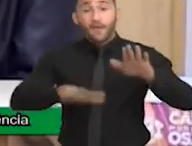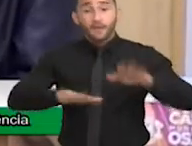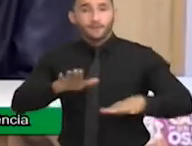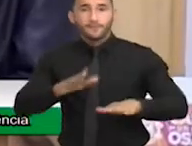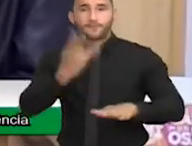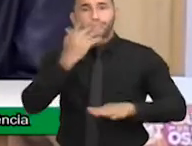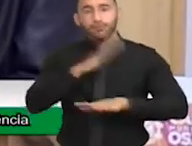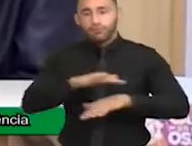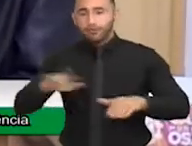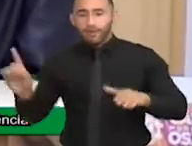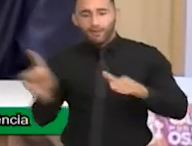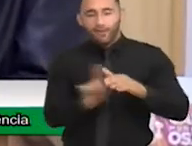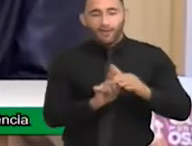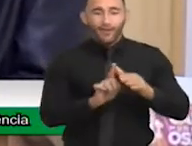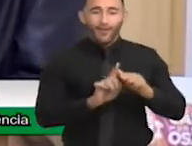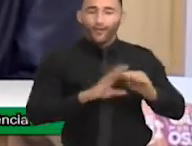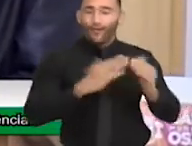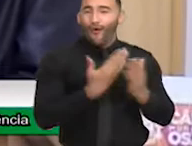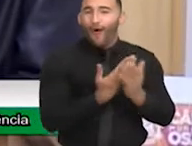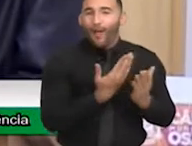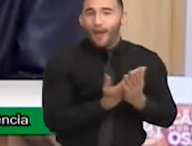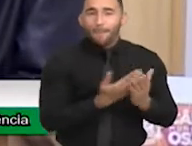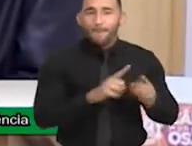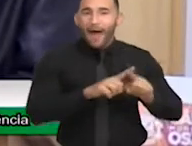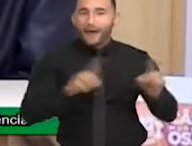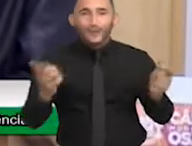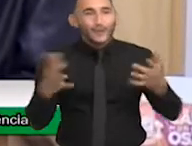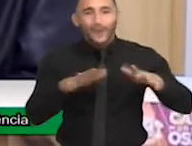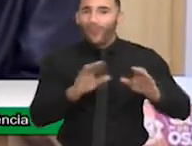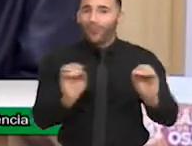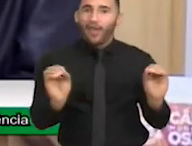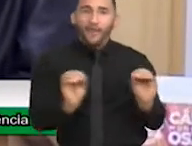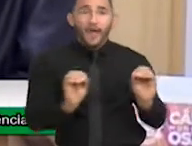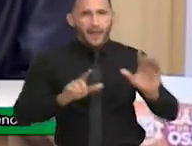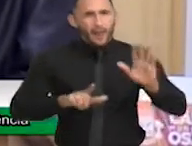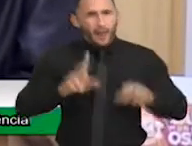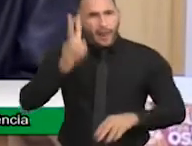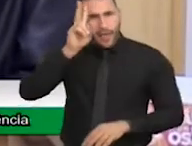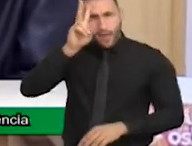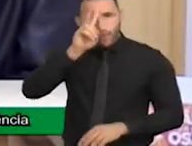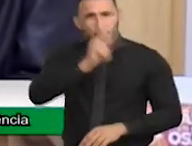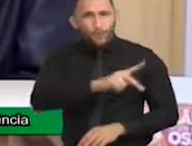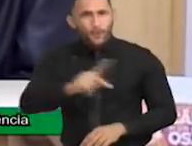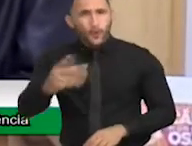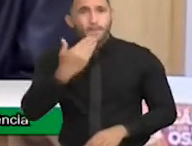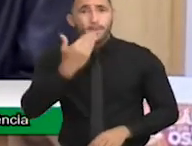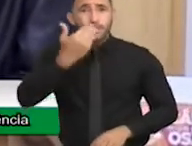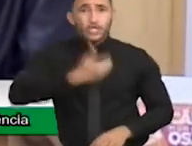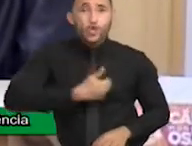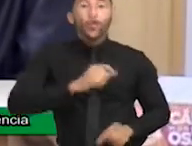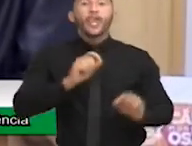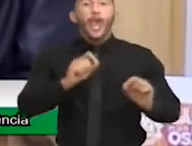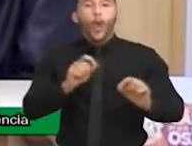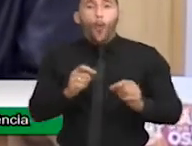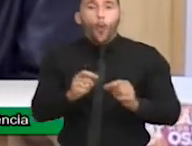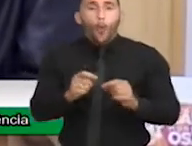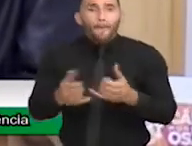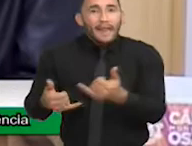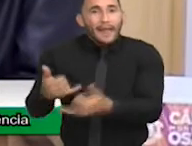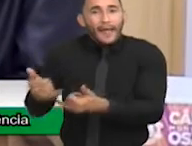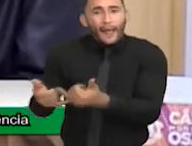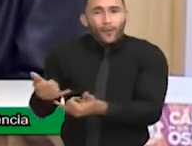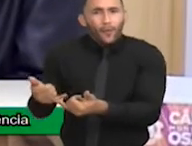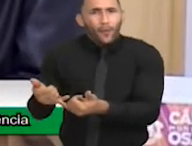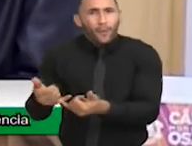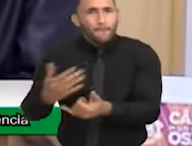sala de aula e vai ficar excluído. A professora dele, recentemente, solicitou que eu enviasse um brinquedo para ele ficar calmo. Mas por que só o meu filho vai